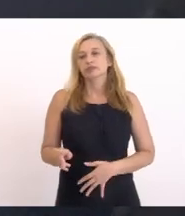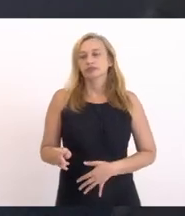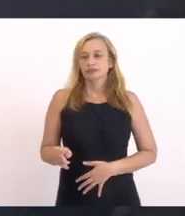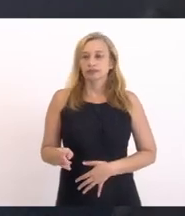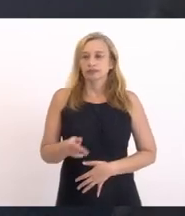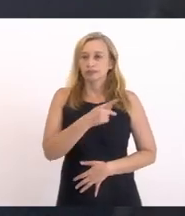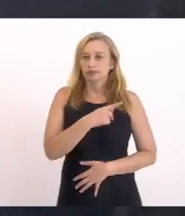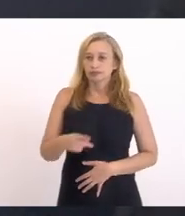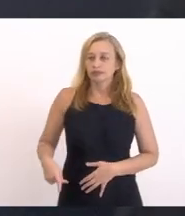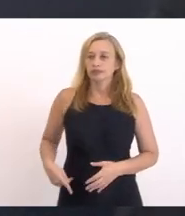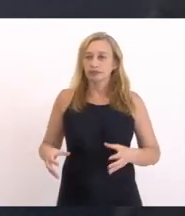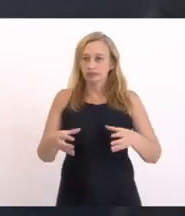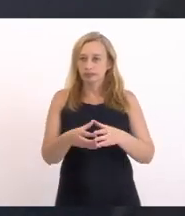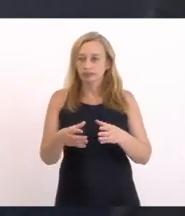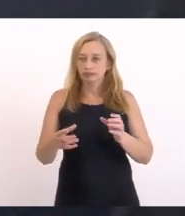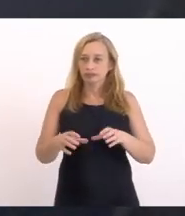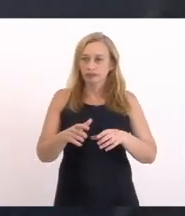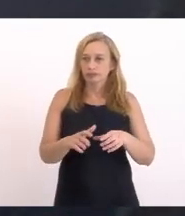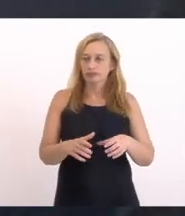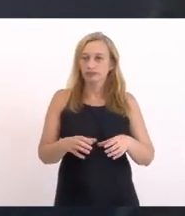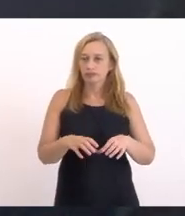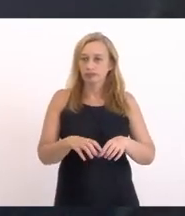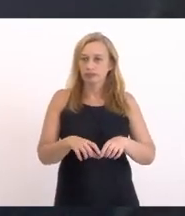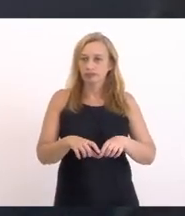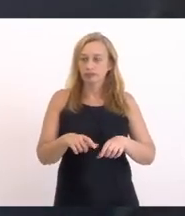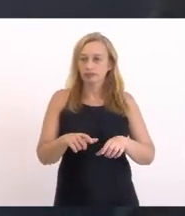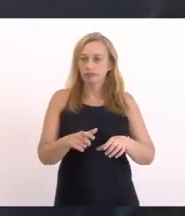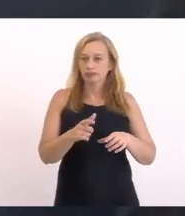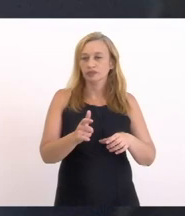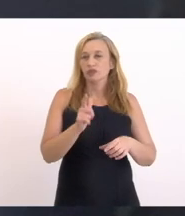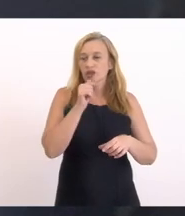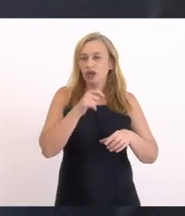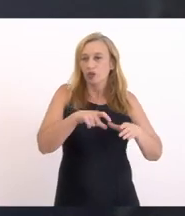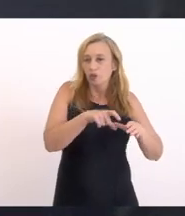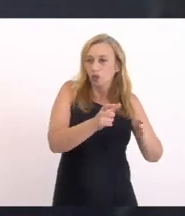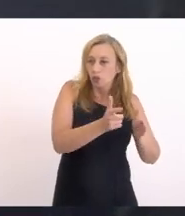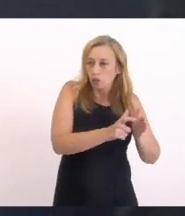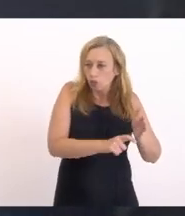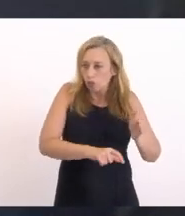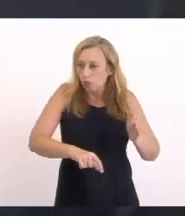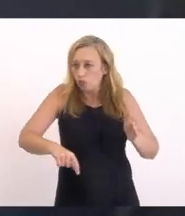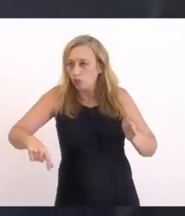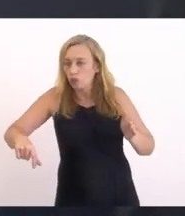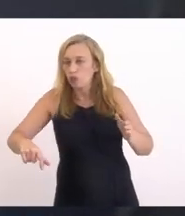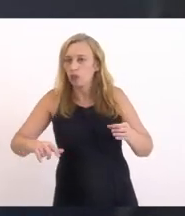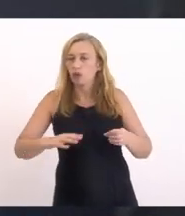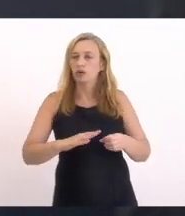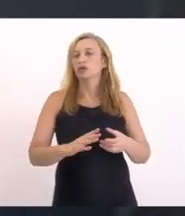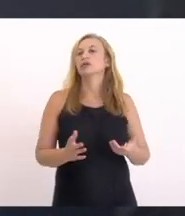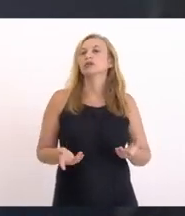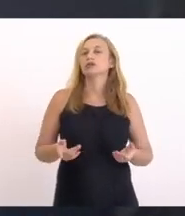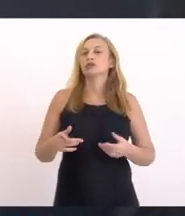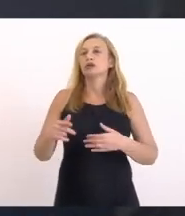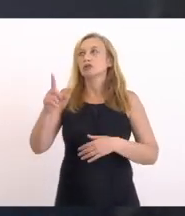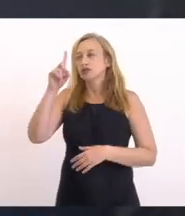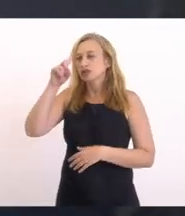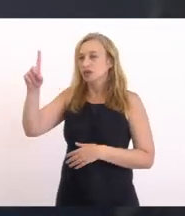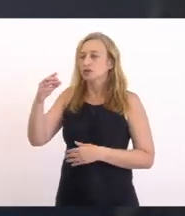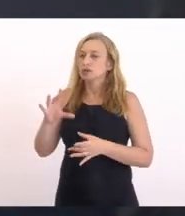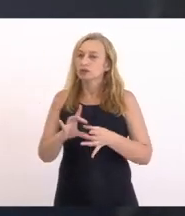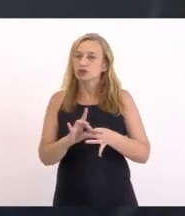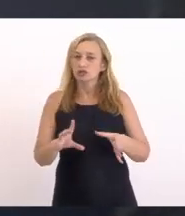saneamento E como é hoje A frente da comissão De meio ambiente Até onde Papai do céu permitia A vai estar fazendo Esse papel